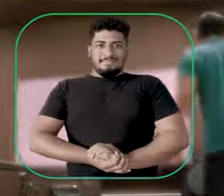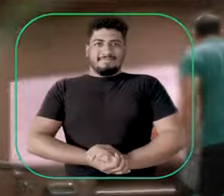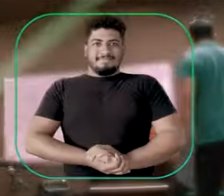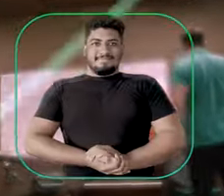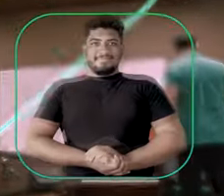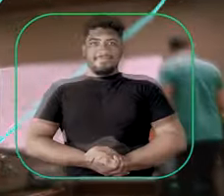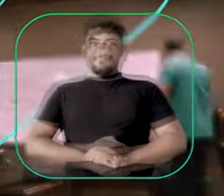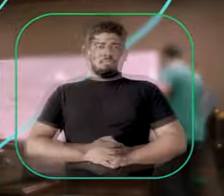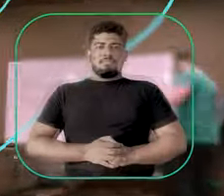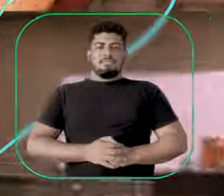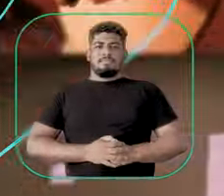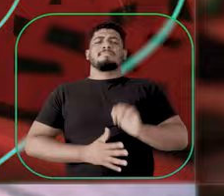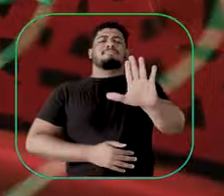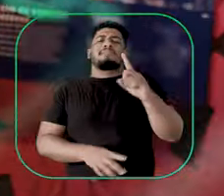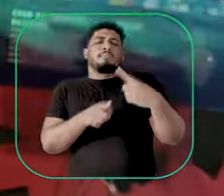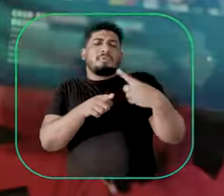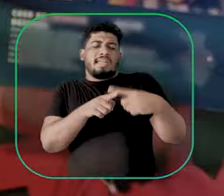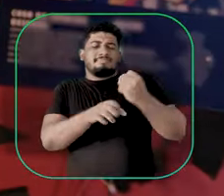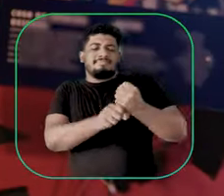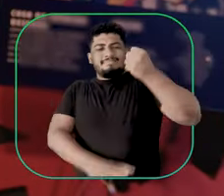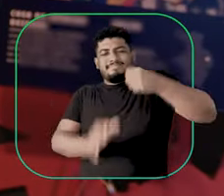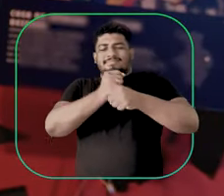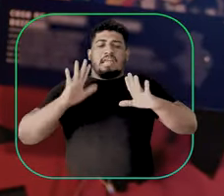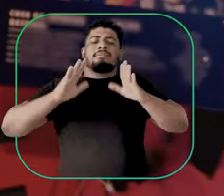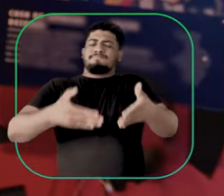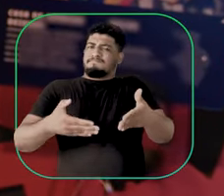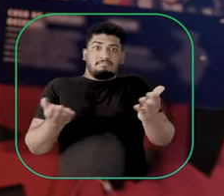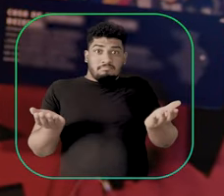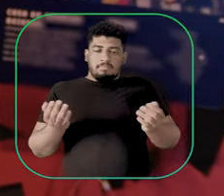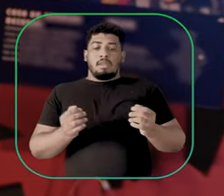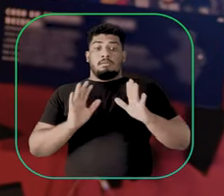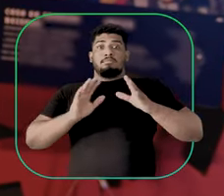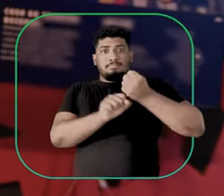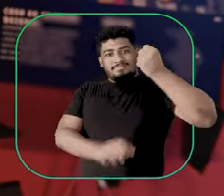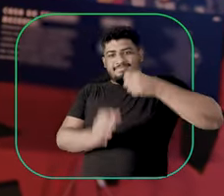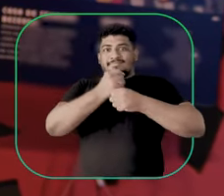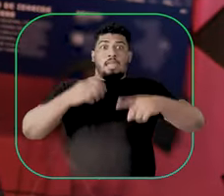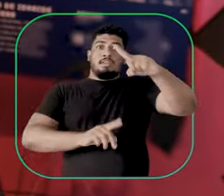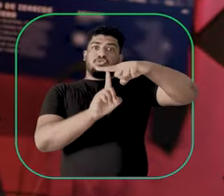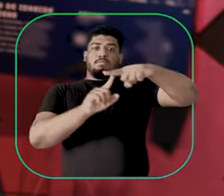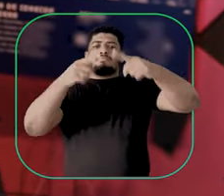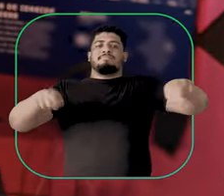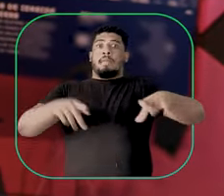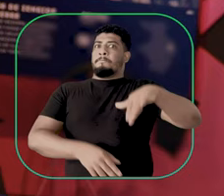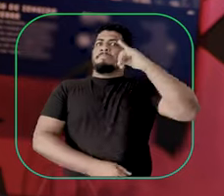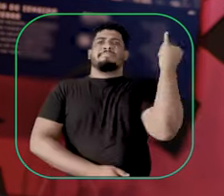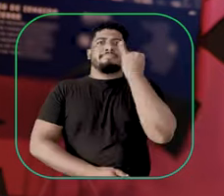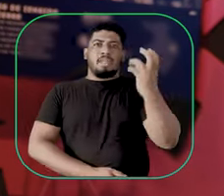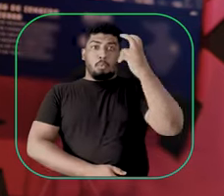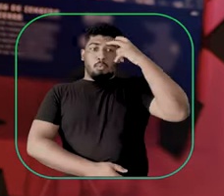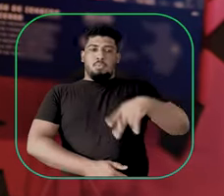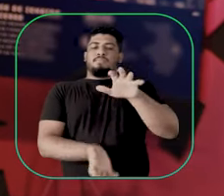E por que a ênfase em frevo? O frevo é um dos gêneros musicais mais importantes da cultura pernambucana. Desde que se tornou o